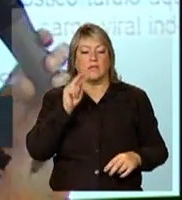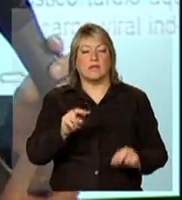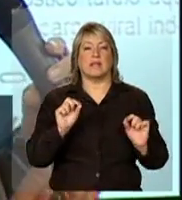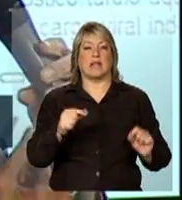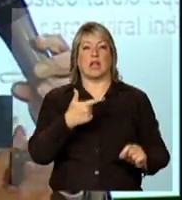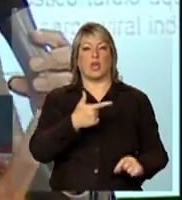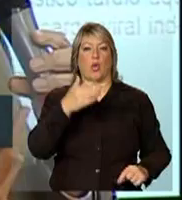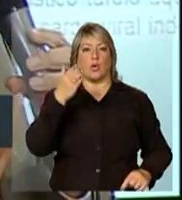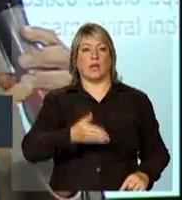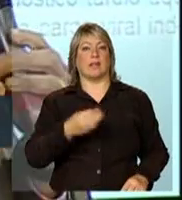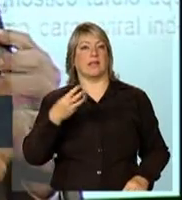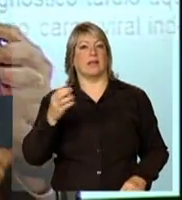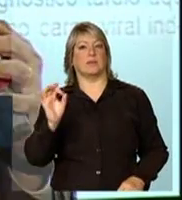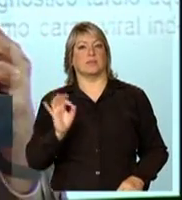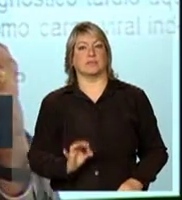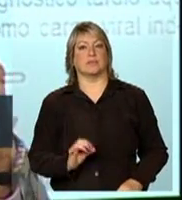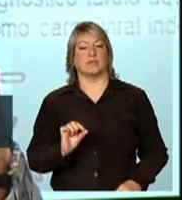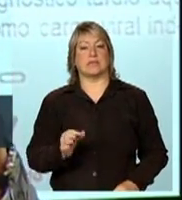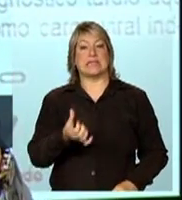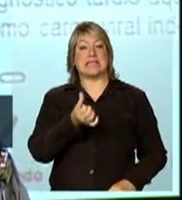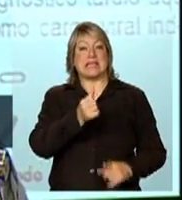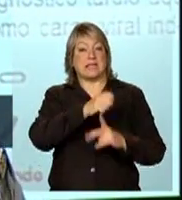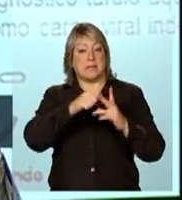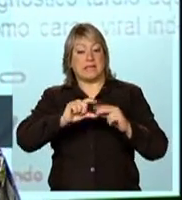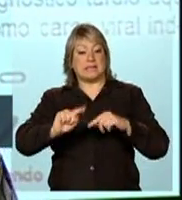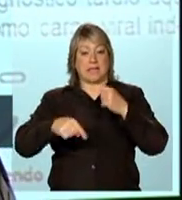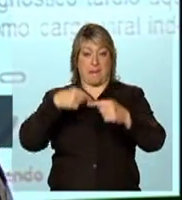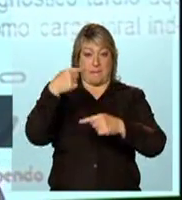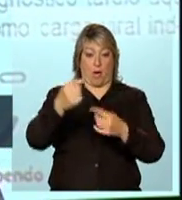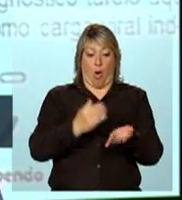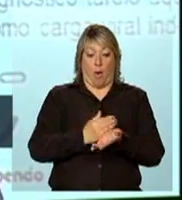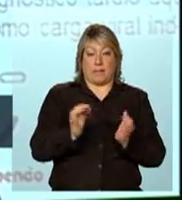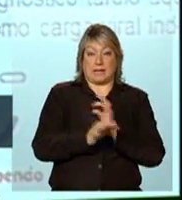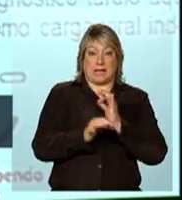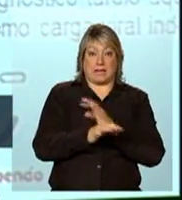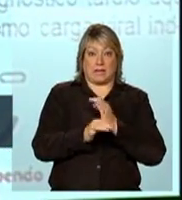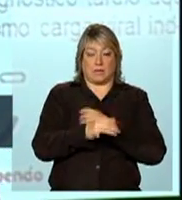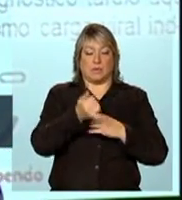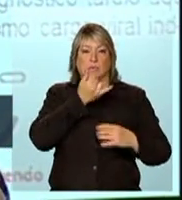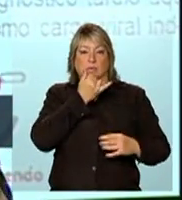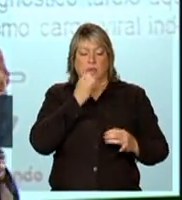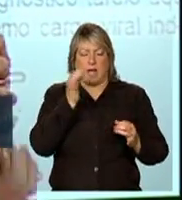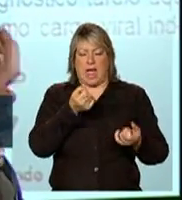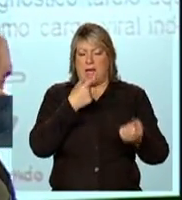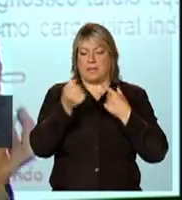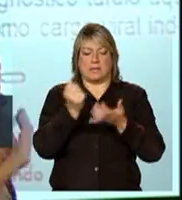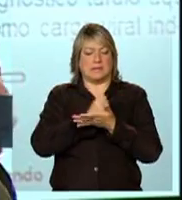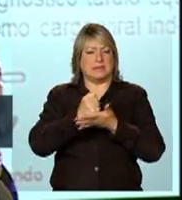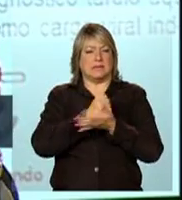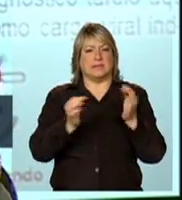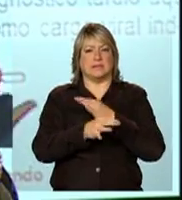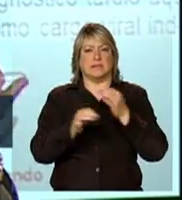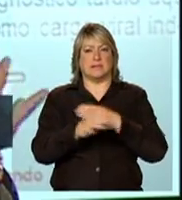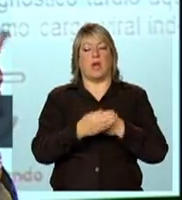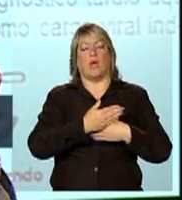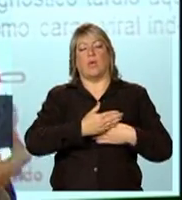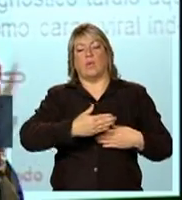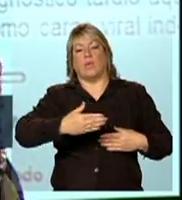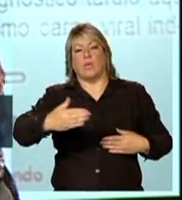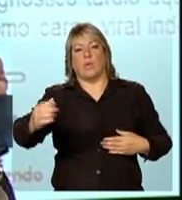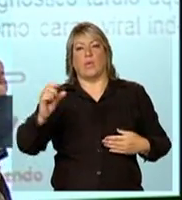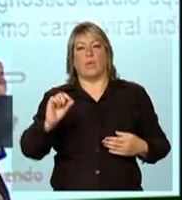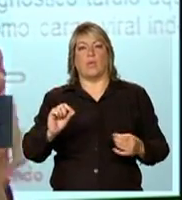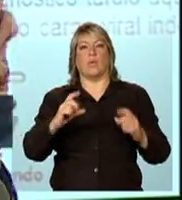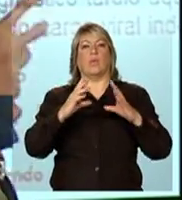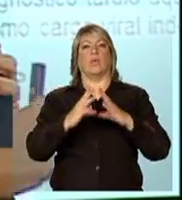dois terços dos pacientes, seis meses depois que começam a terapia antirretroviral, já se encontram com carga viral praticamente não